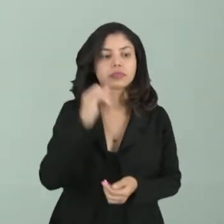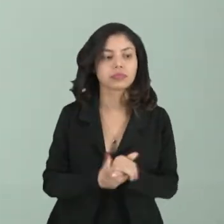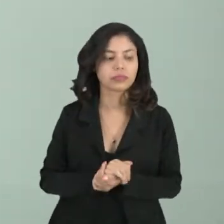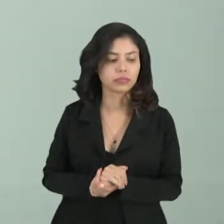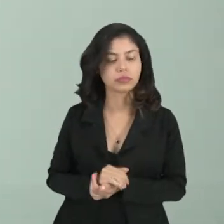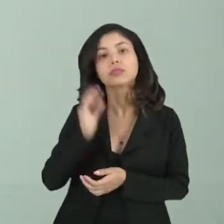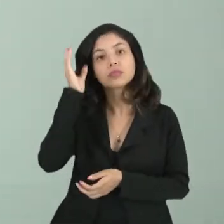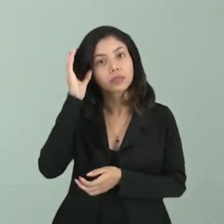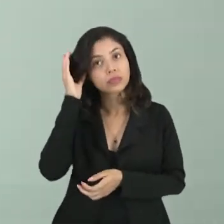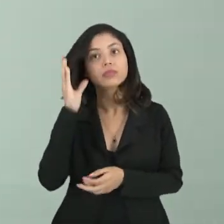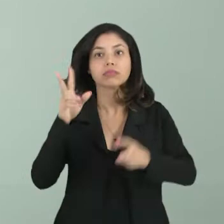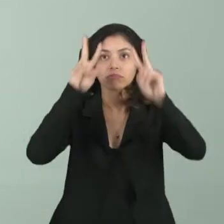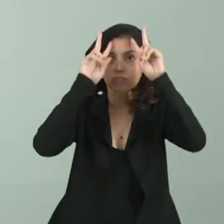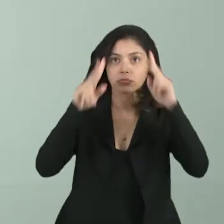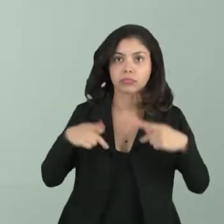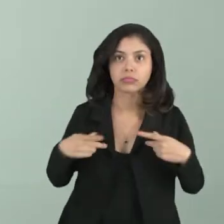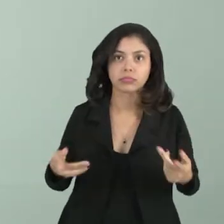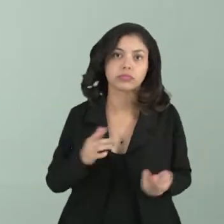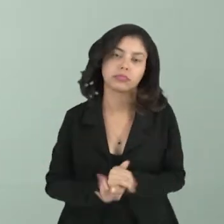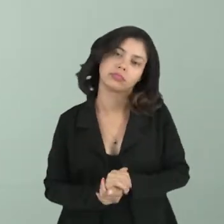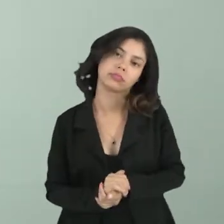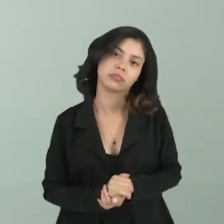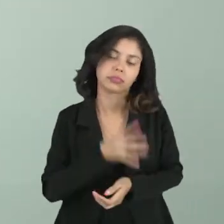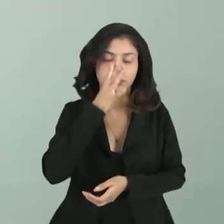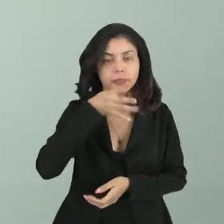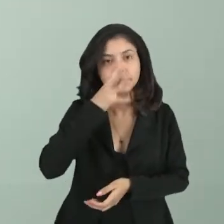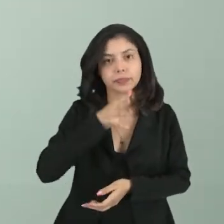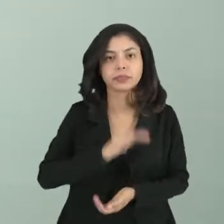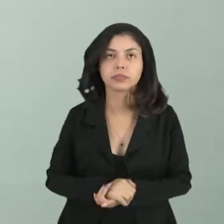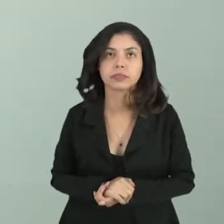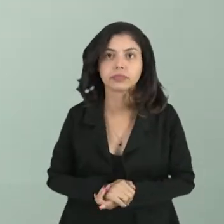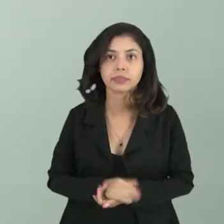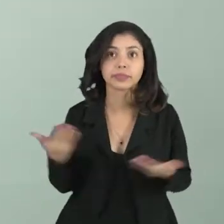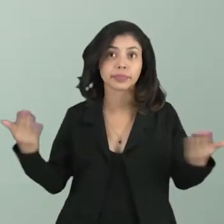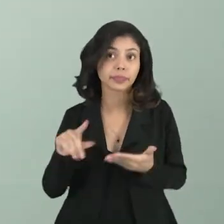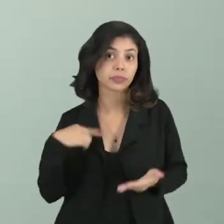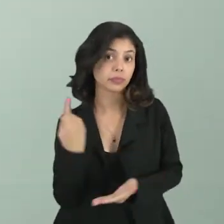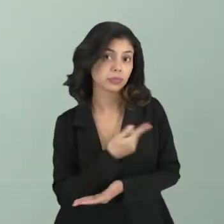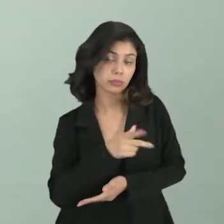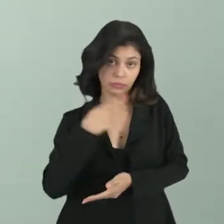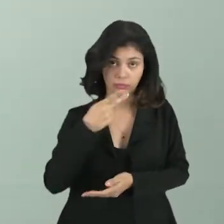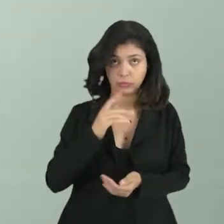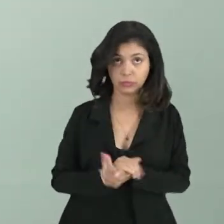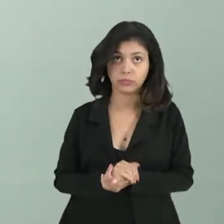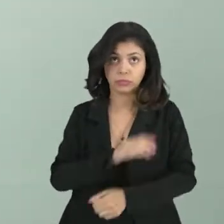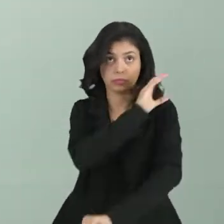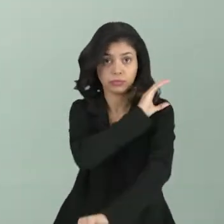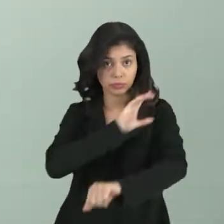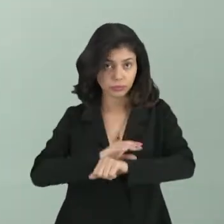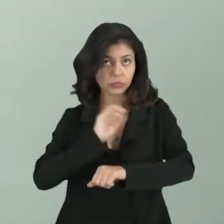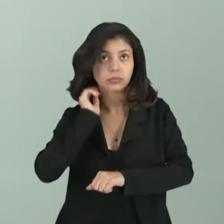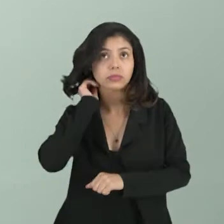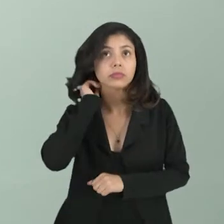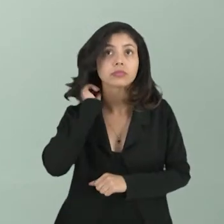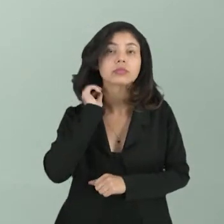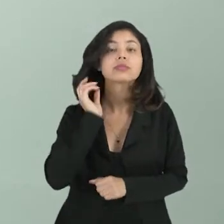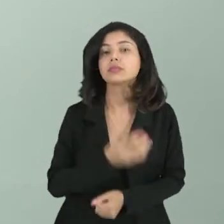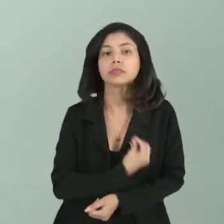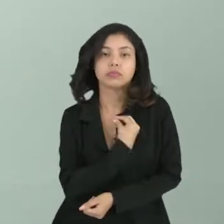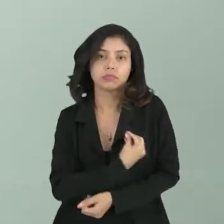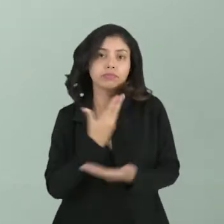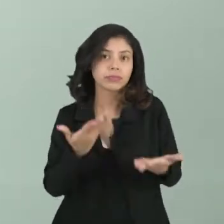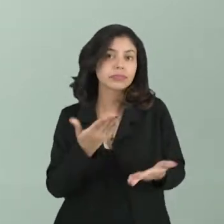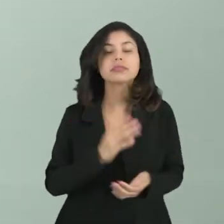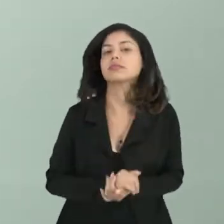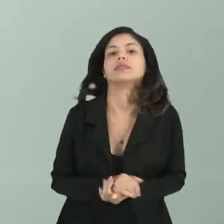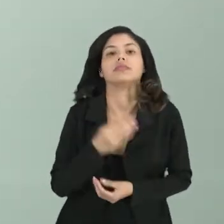consciência humana, nossa consciência crítica, tá bom? E hoje nós vamos falar sobre cultura, modos de ser e de viver,